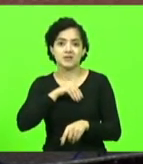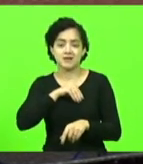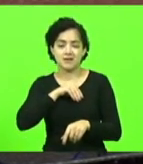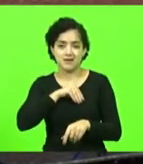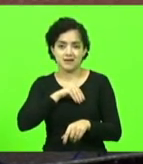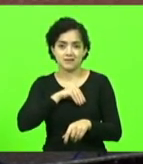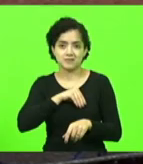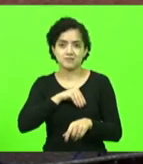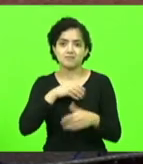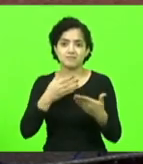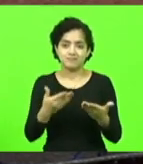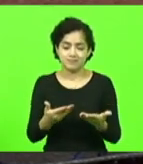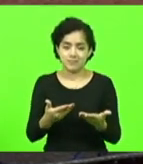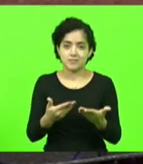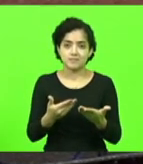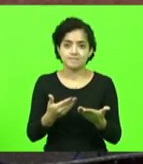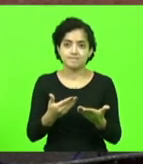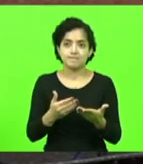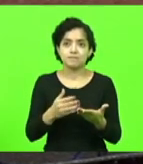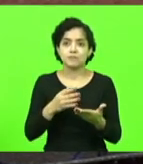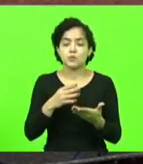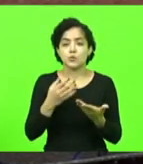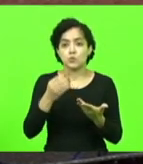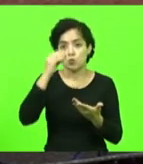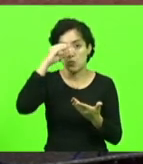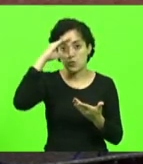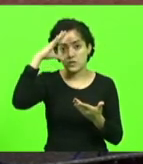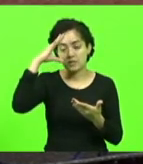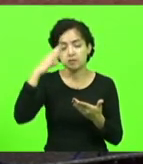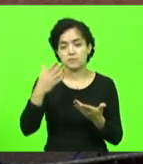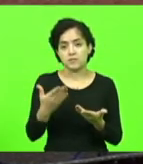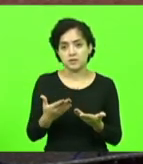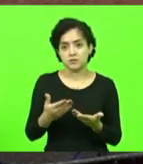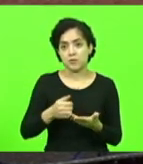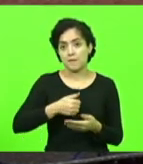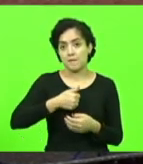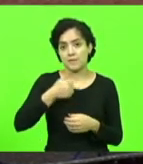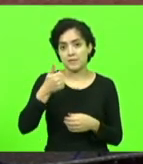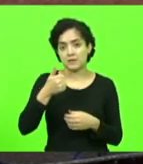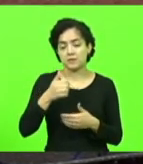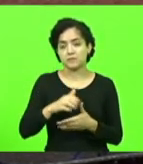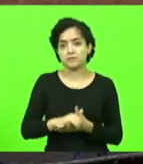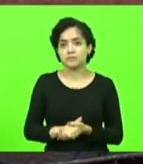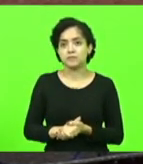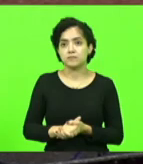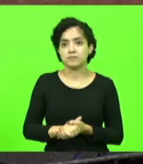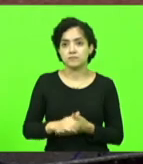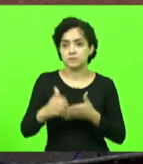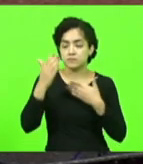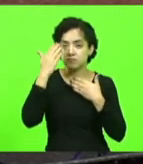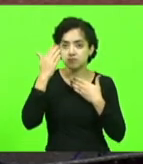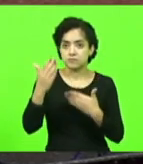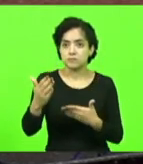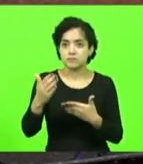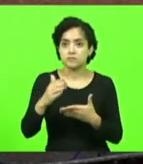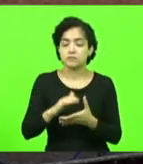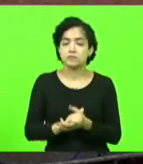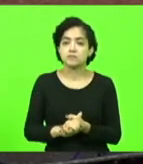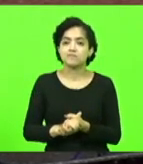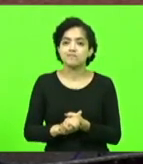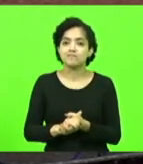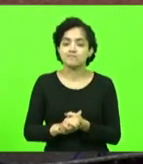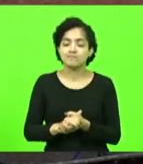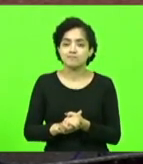que irão trabalhar com maior conhecimento. deputado Kennedy, obrigado pela oportunidade e, mais uma vez,